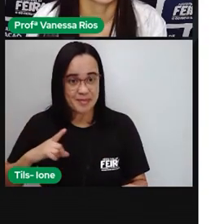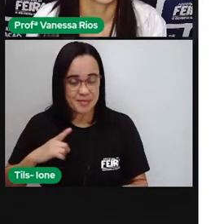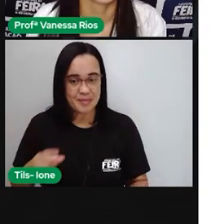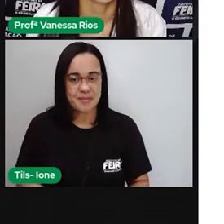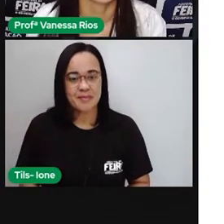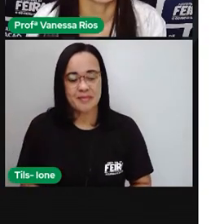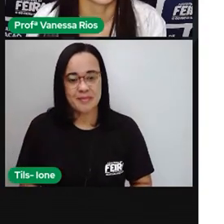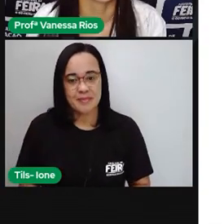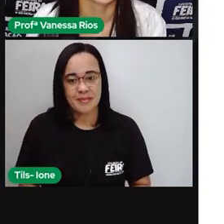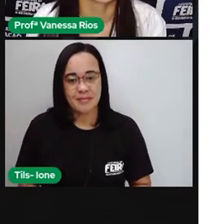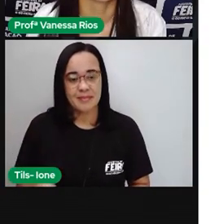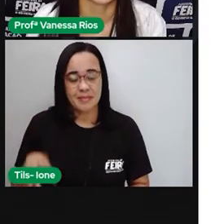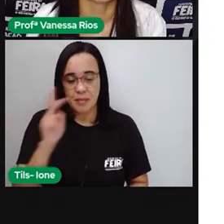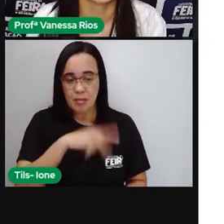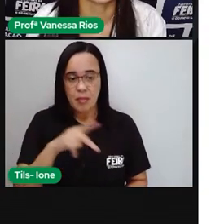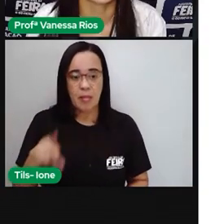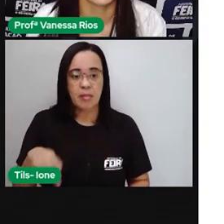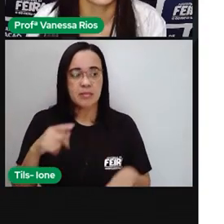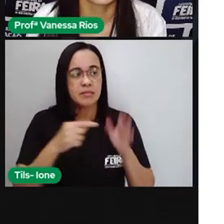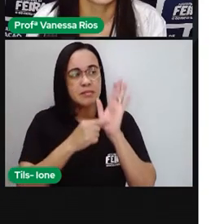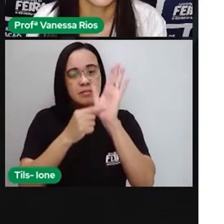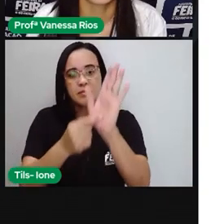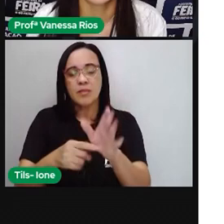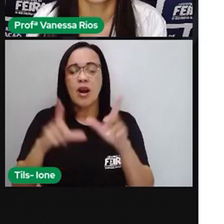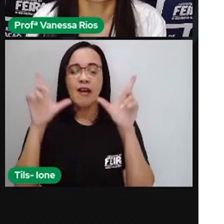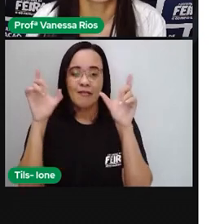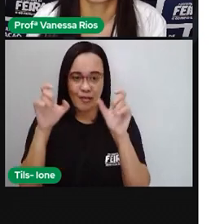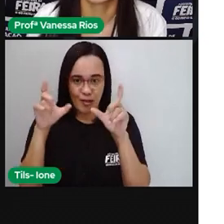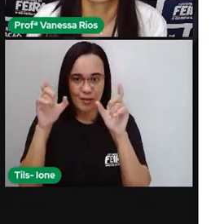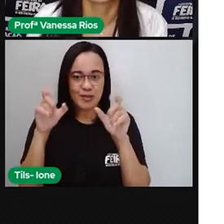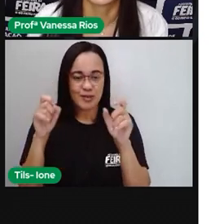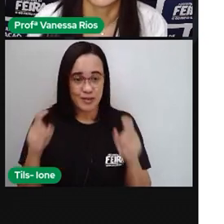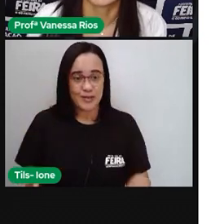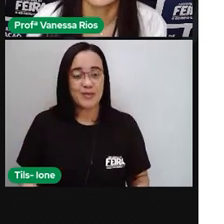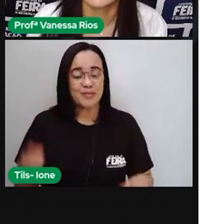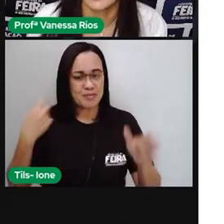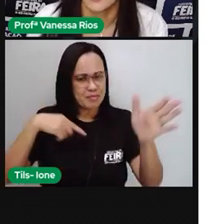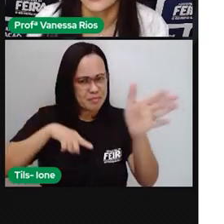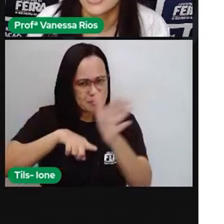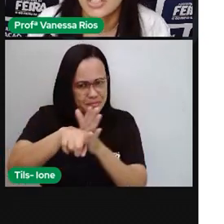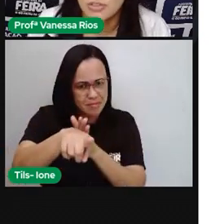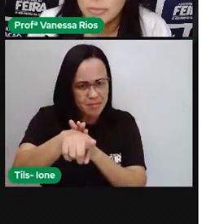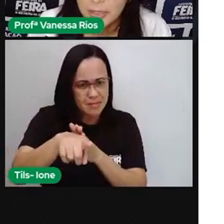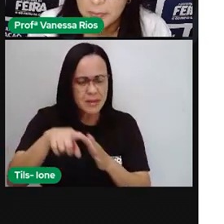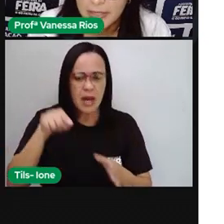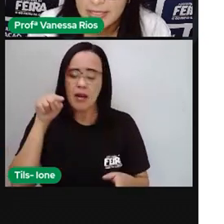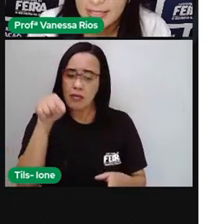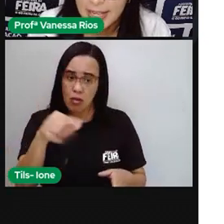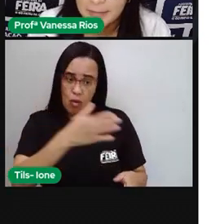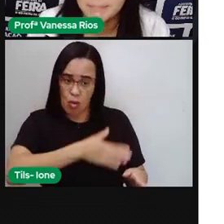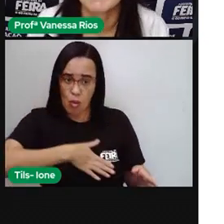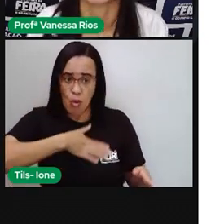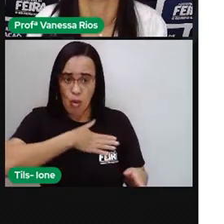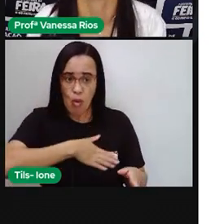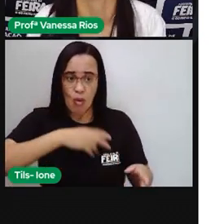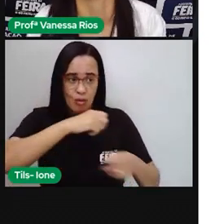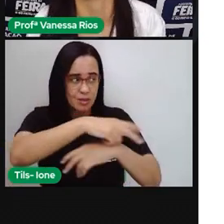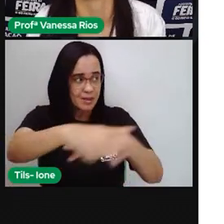A Pro colocou a imagem ali da pizza e a Pro colocou a pergunta, ó. Você gosta de comer pizza?